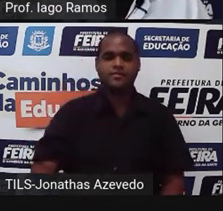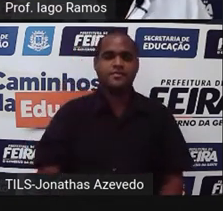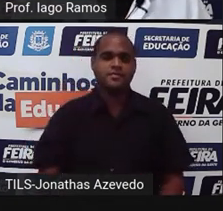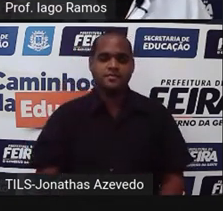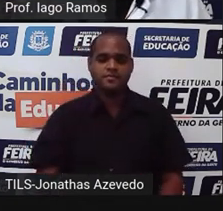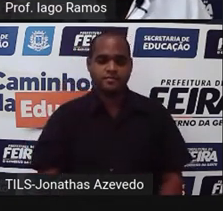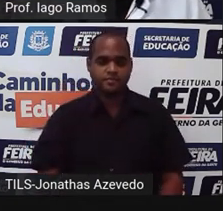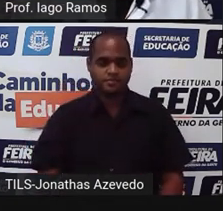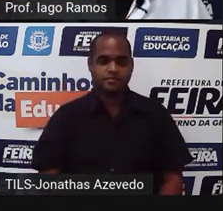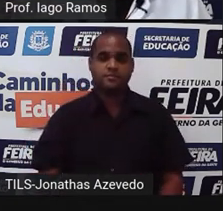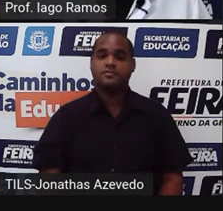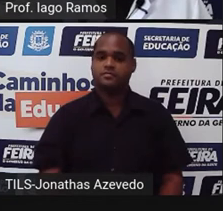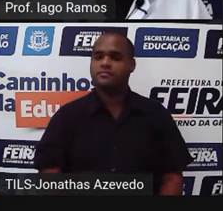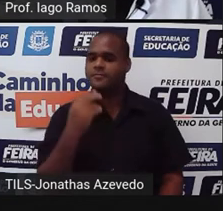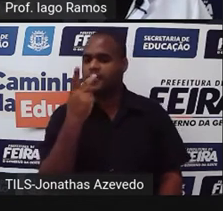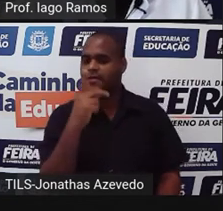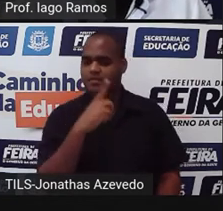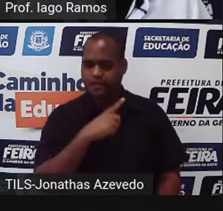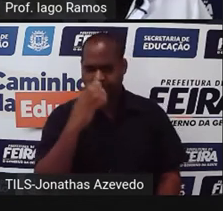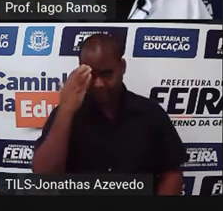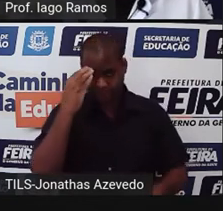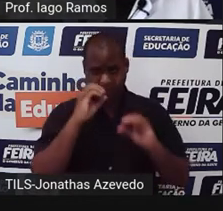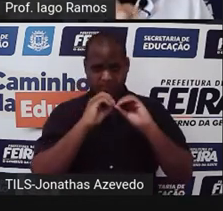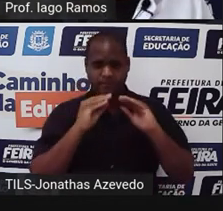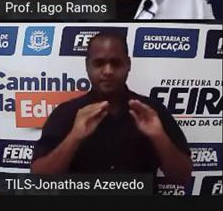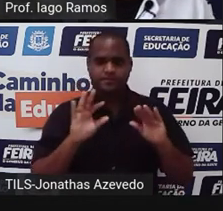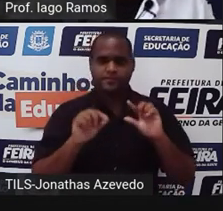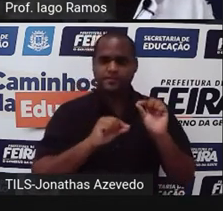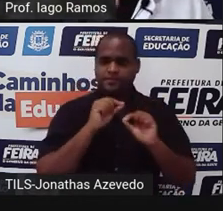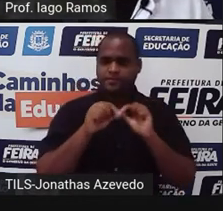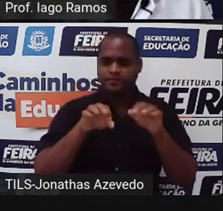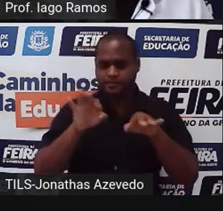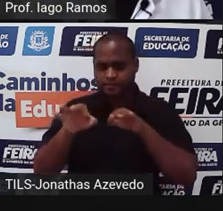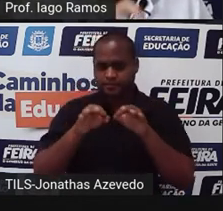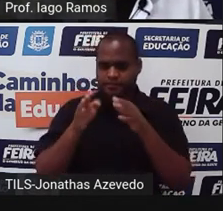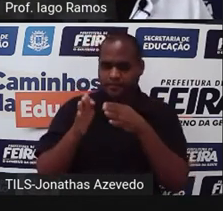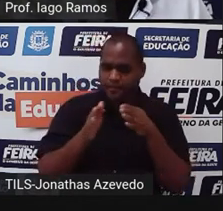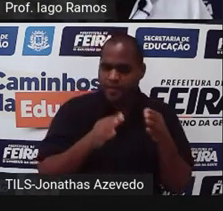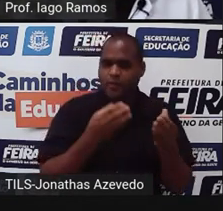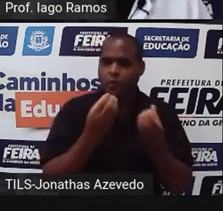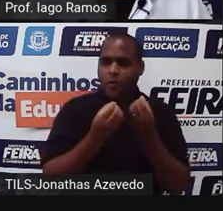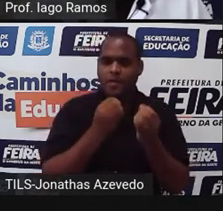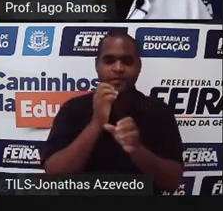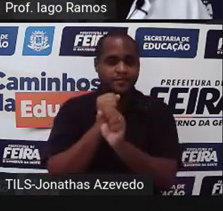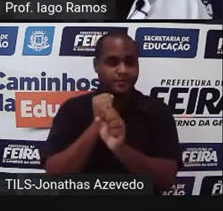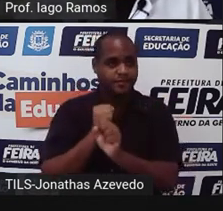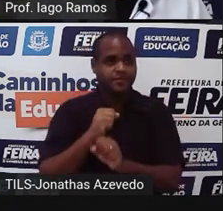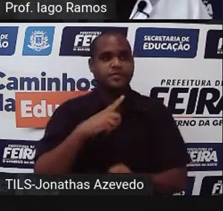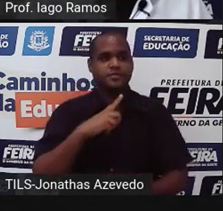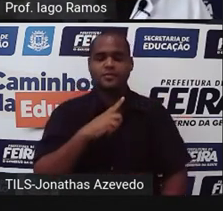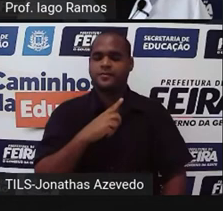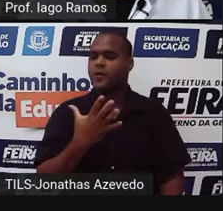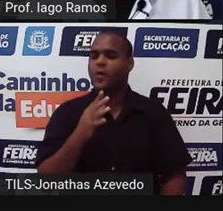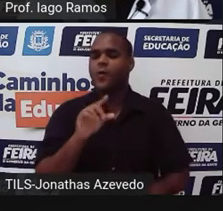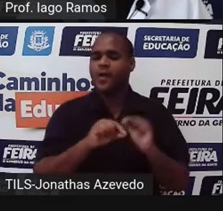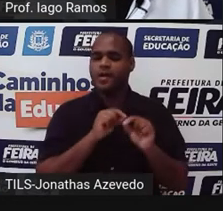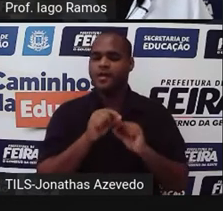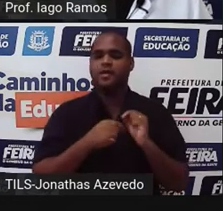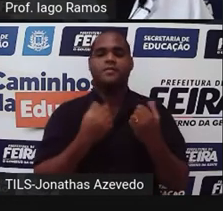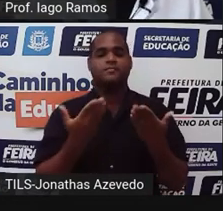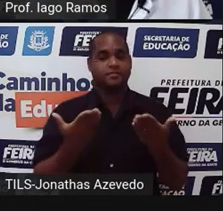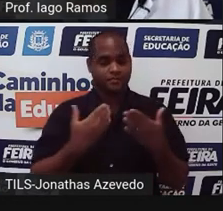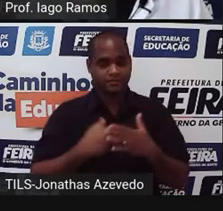E aí agora você já tá começando a entender como é que a gente organiza as quantidades ali dentro. Olha a organização aqui de novo, né?